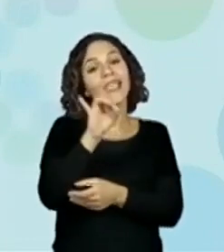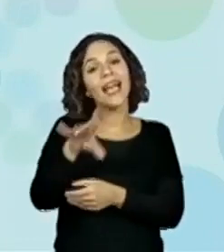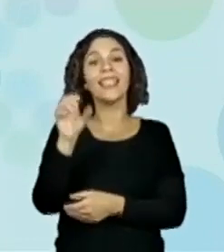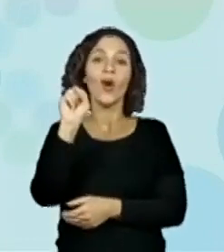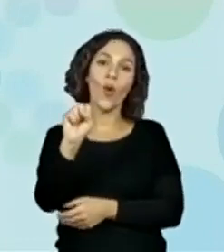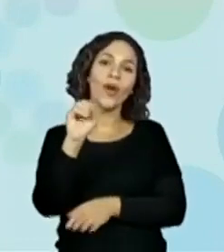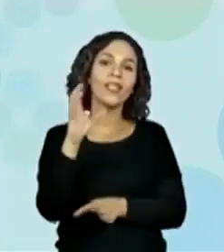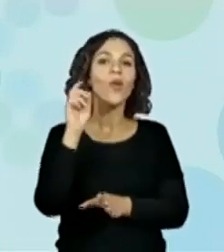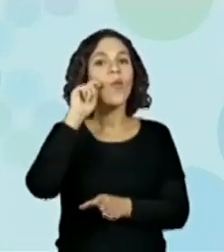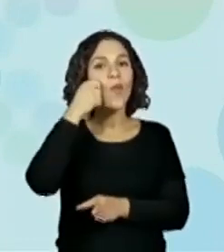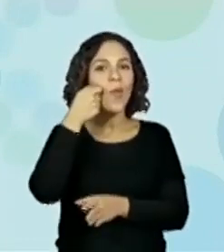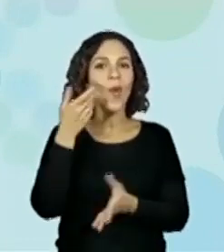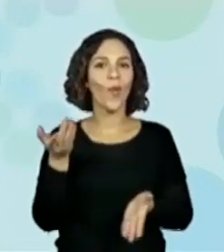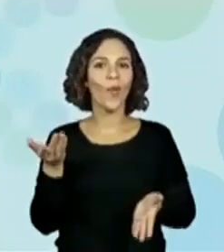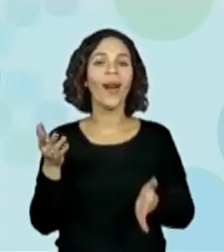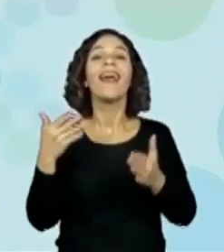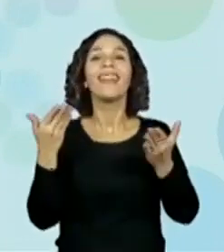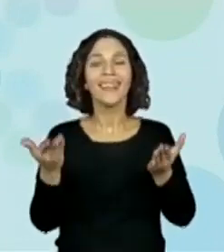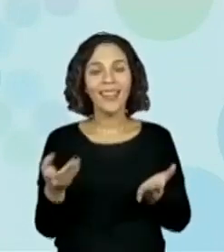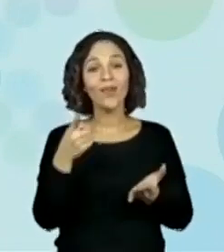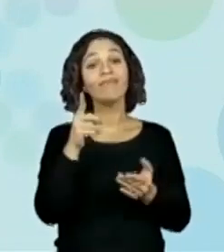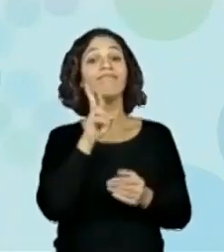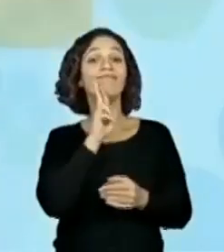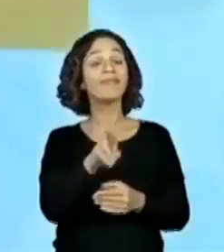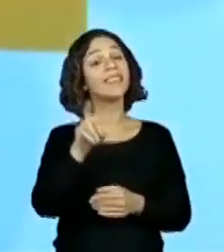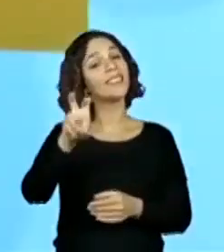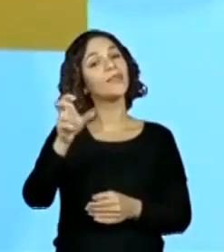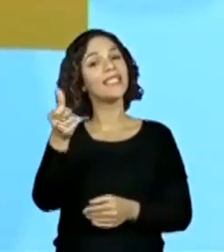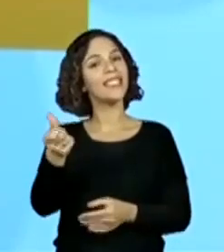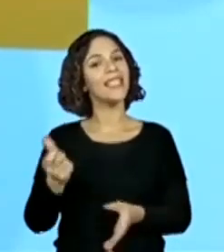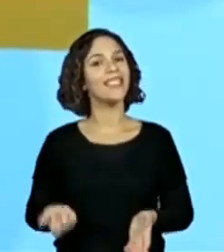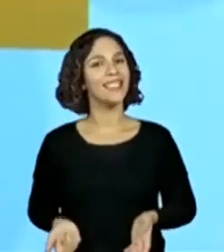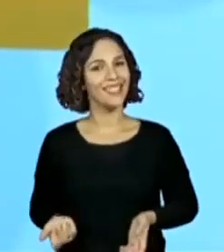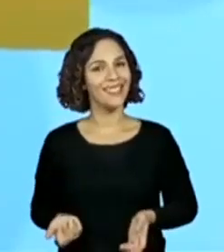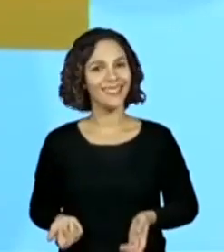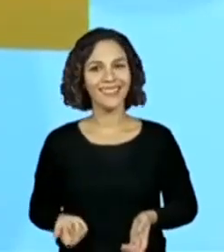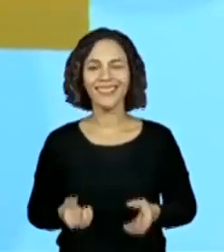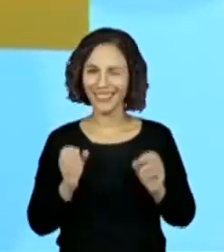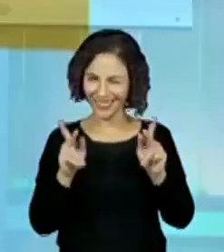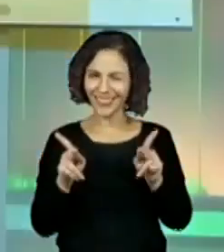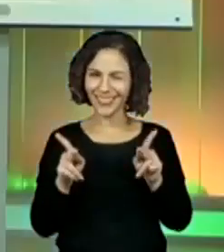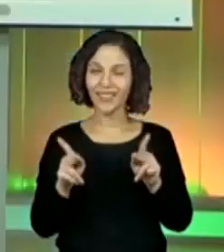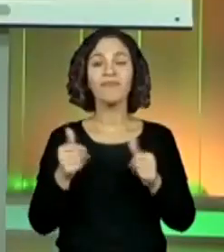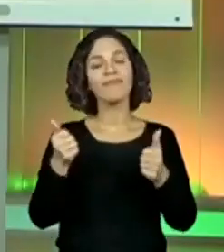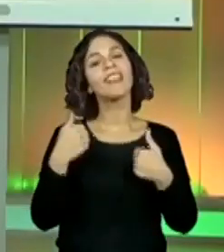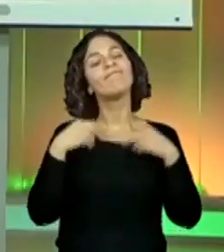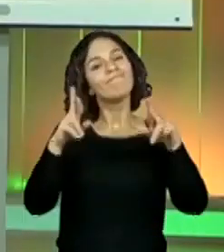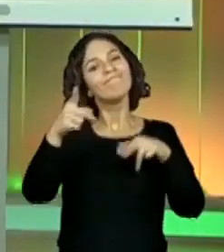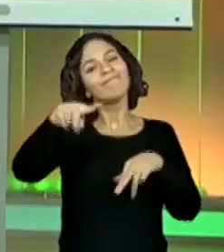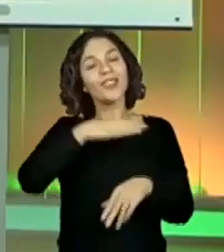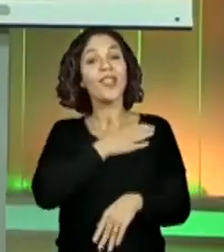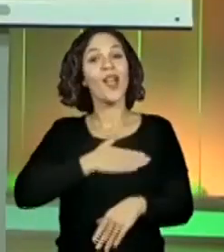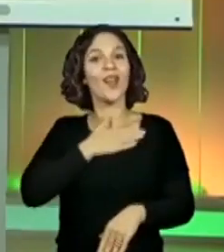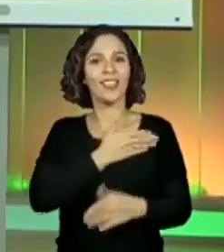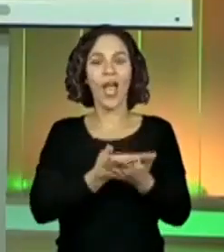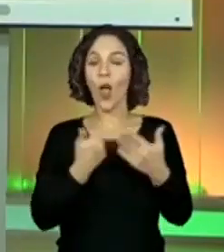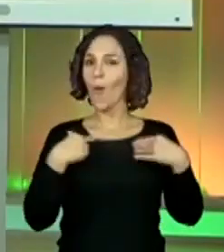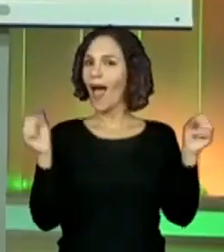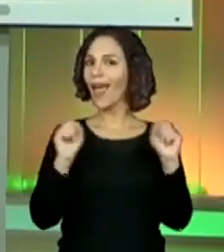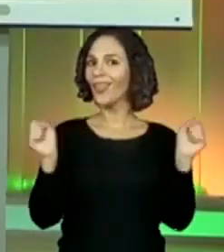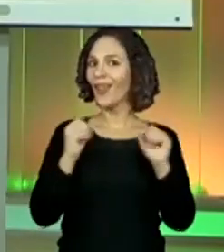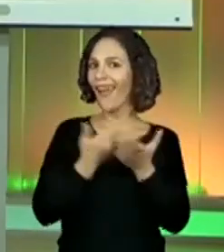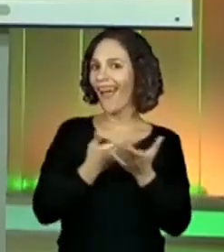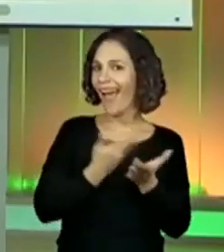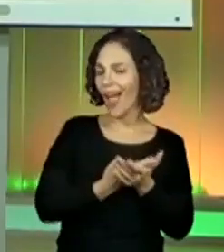sabe, né? Sete vezes oito, igual a cinquenta e seis. É isso aí, galera. Espero que vocês tenham gostado. Eu adorei,